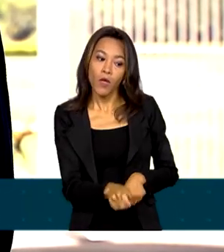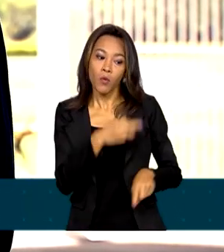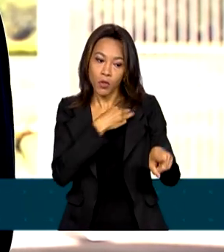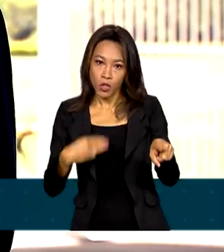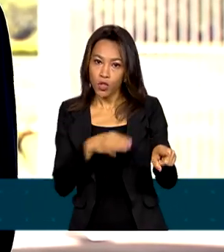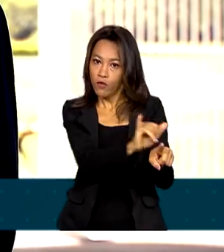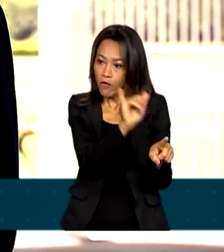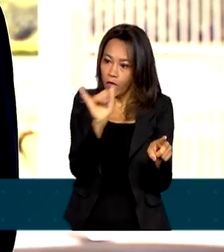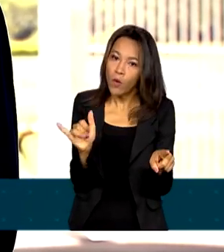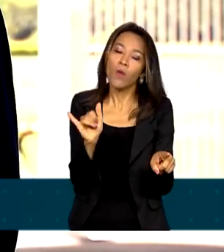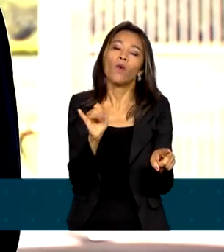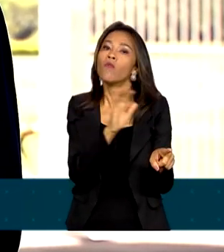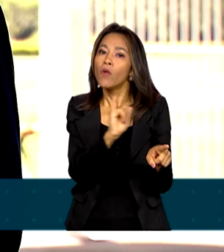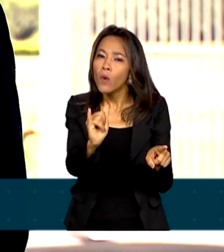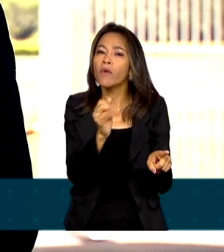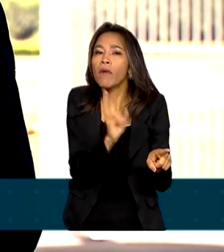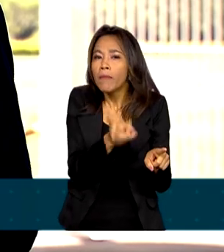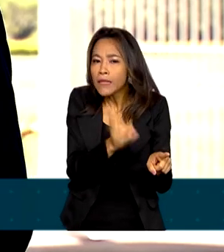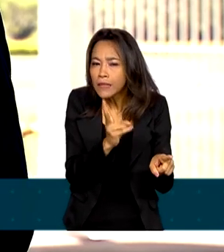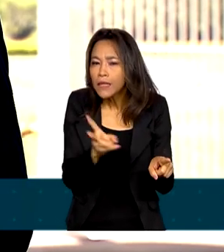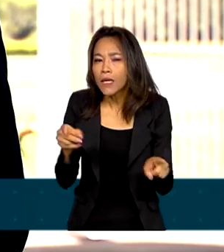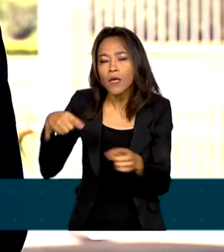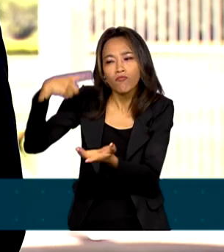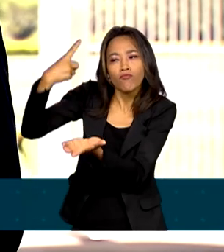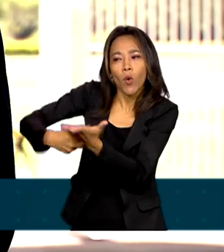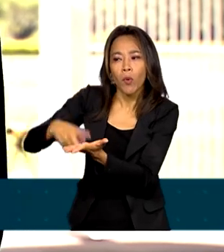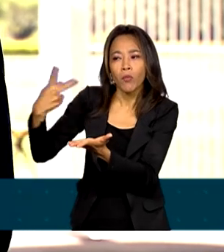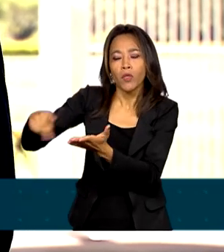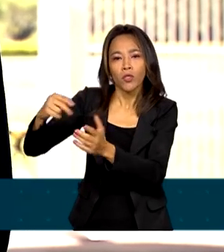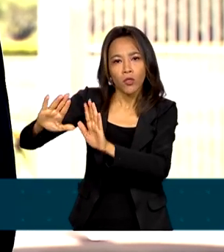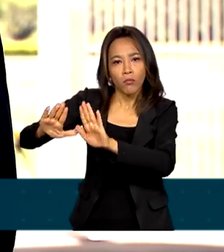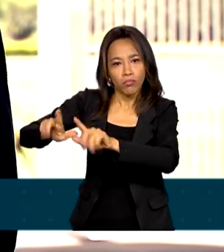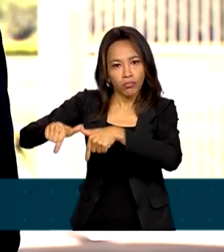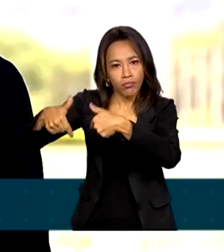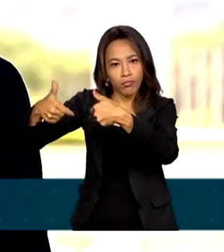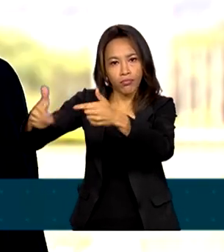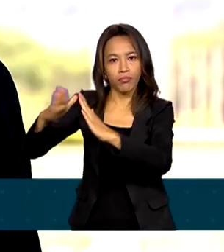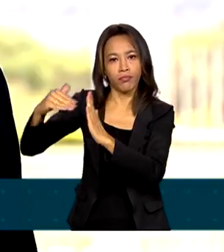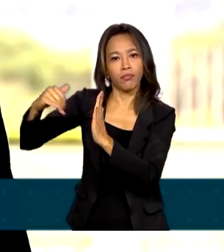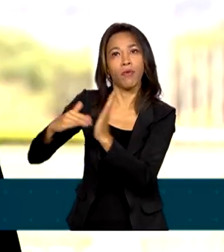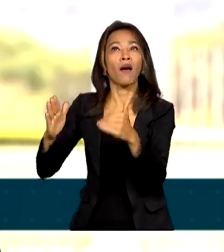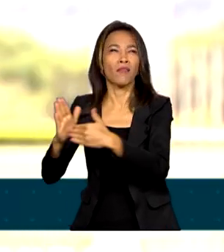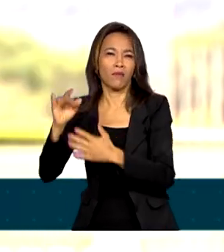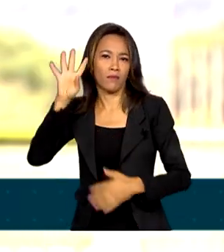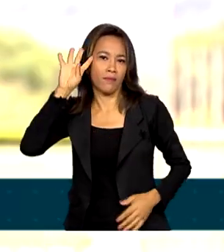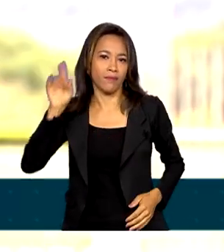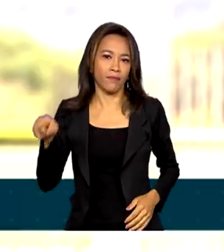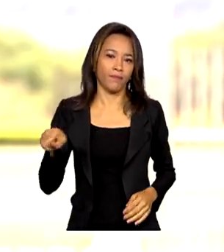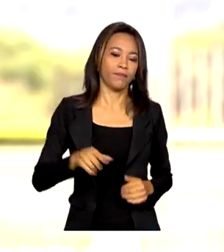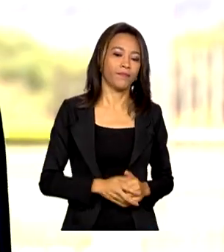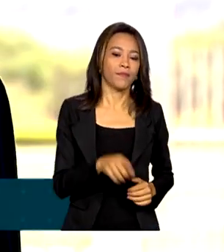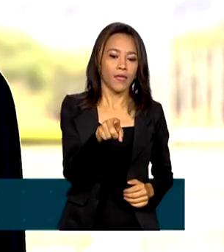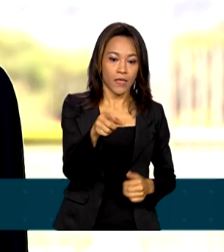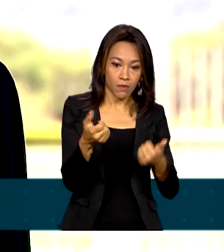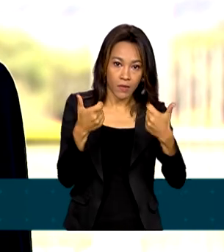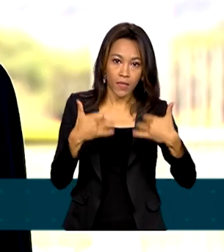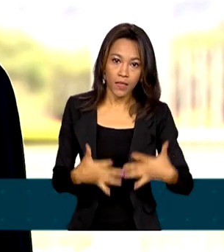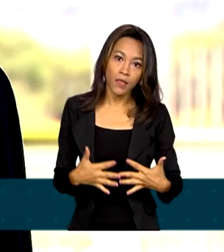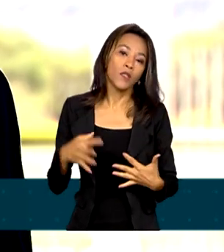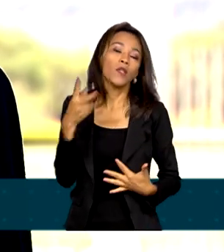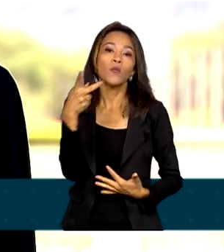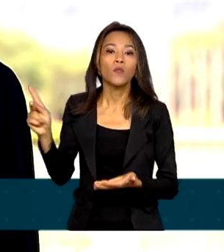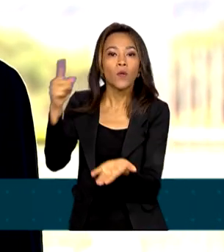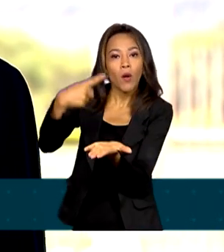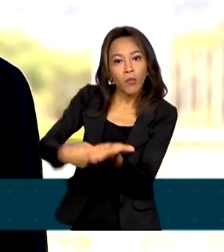as agendas internas na residência oficial pelo menos até quarta-feira. O presidente deve concentrar a sua agenda